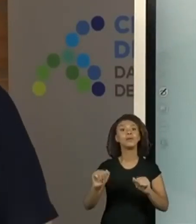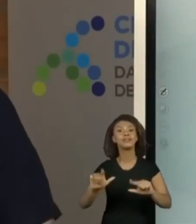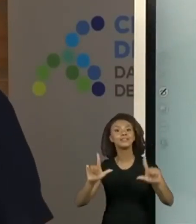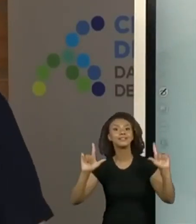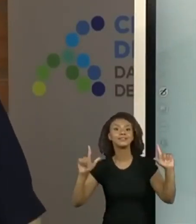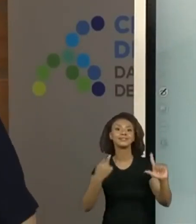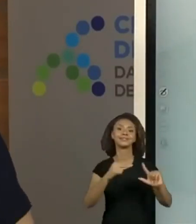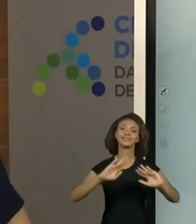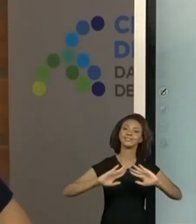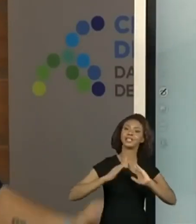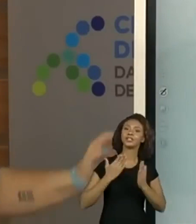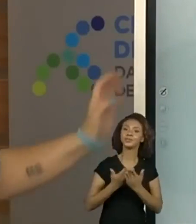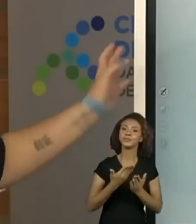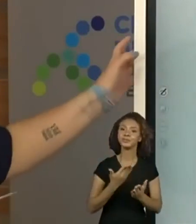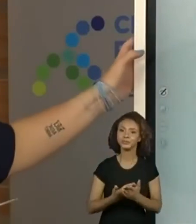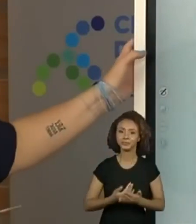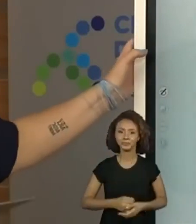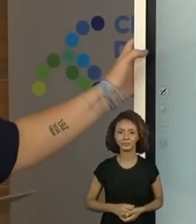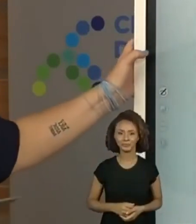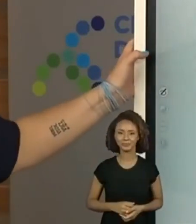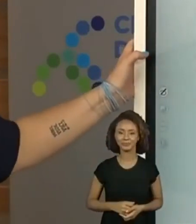valorizando esse momento de vocês.